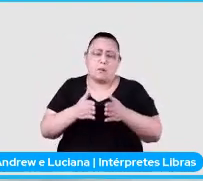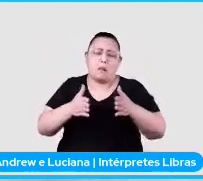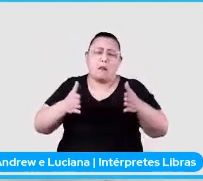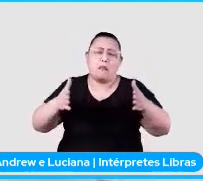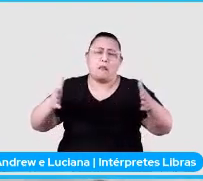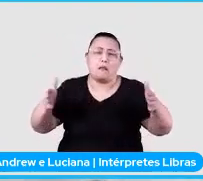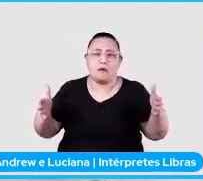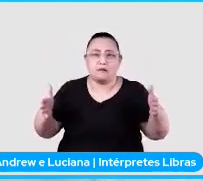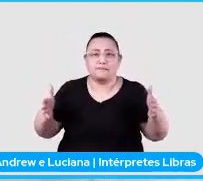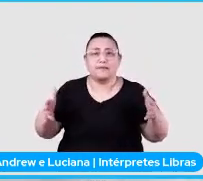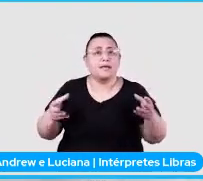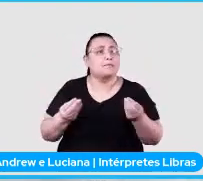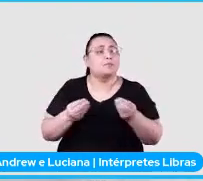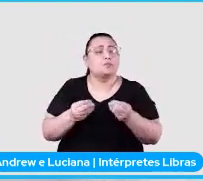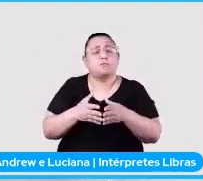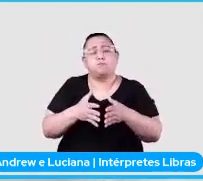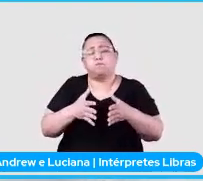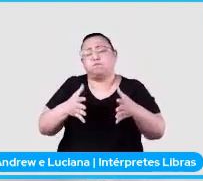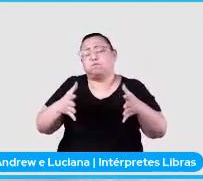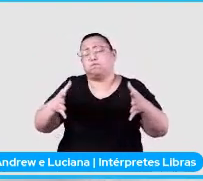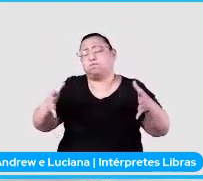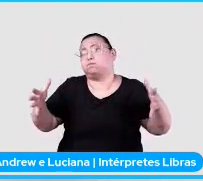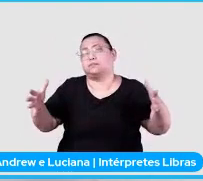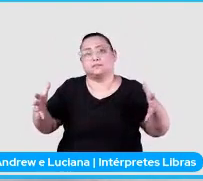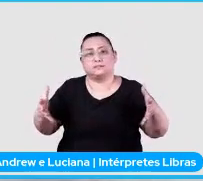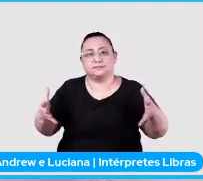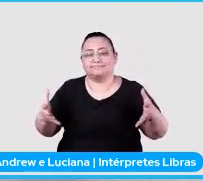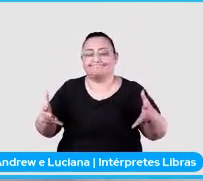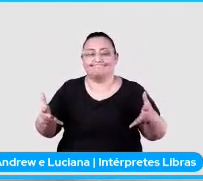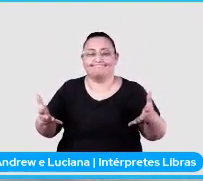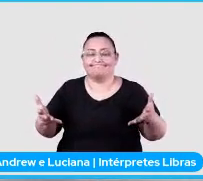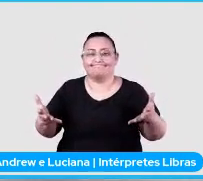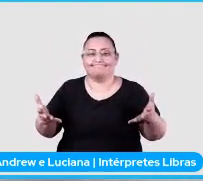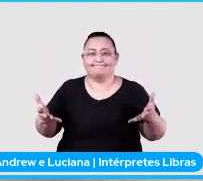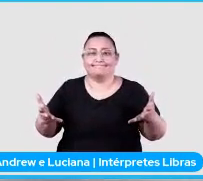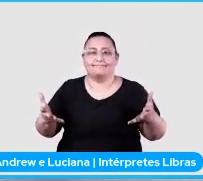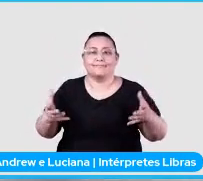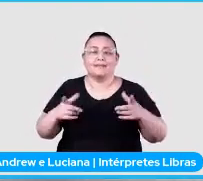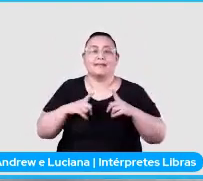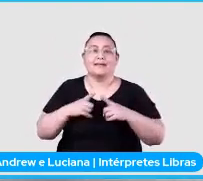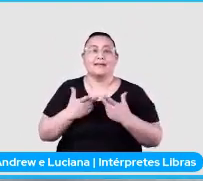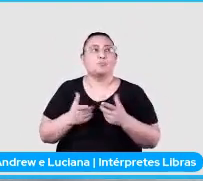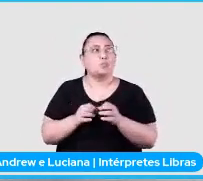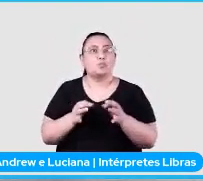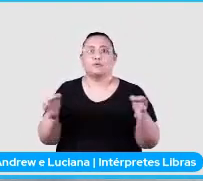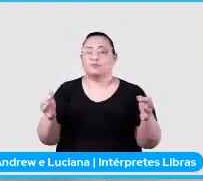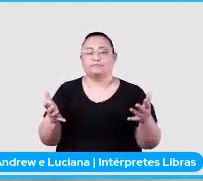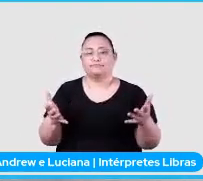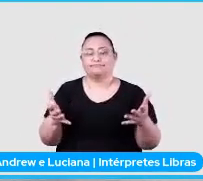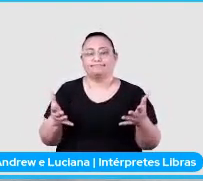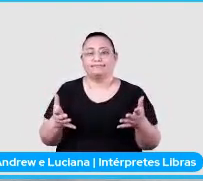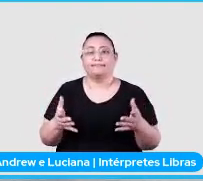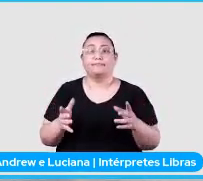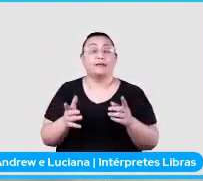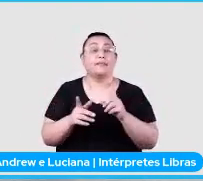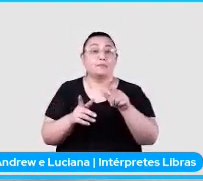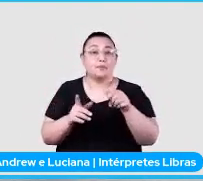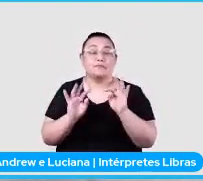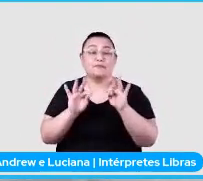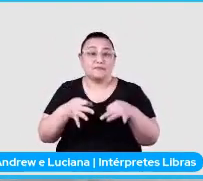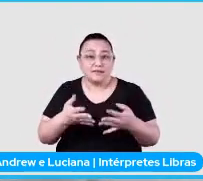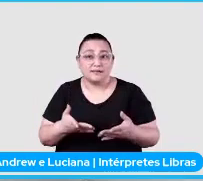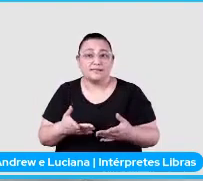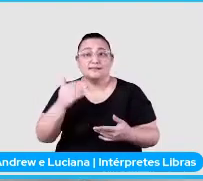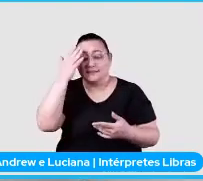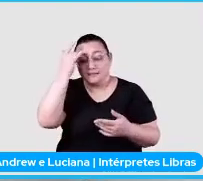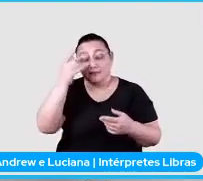é muito espaço, é muito espaço, é muito... Tem uma dimensão, ela é muito alta. Para no final das contas, a gente só